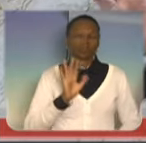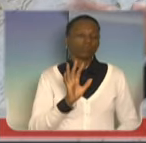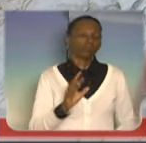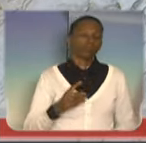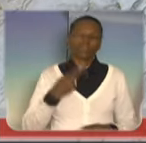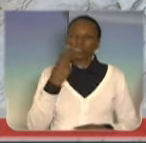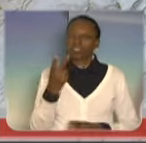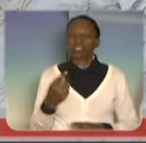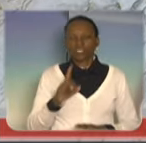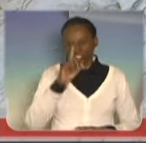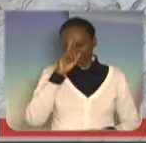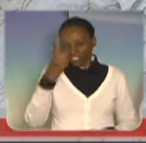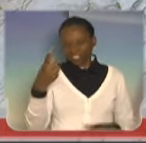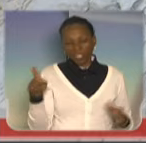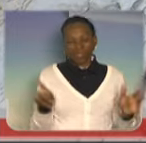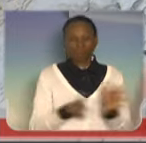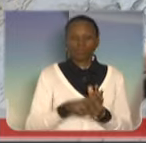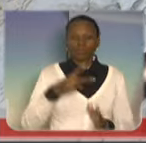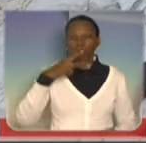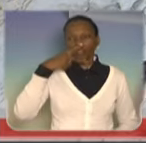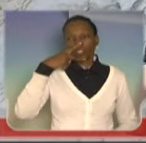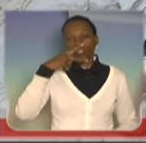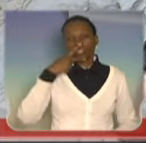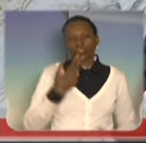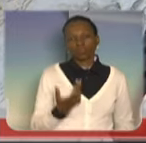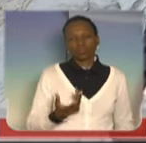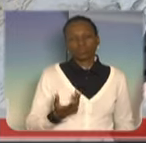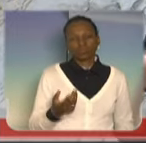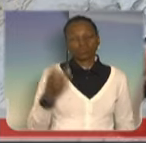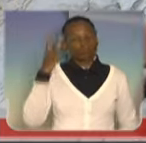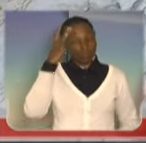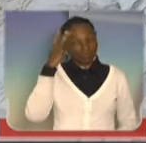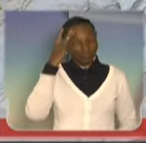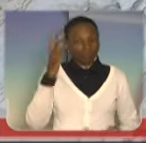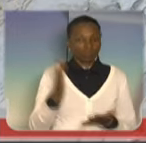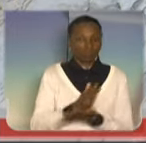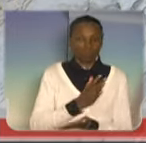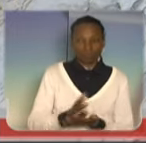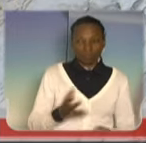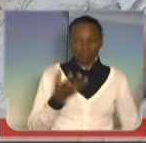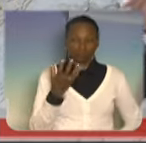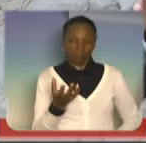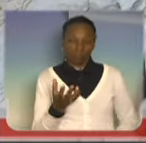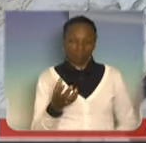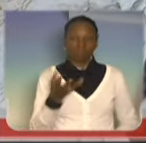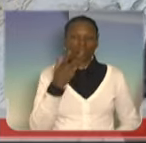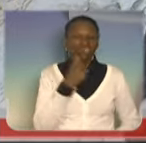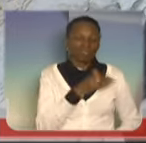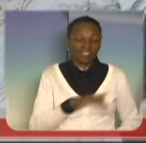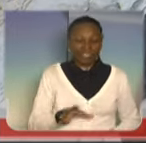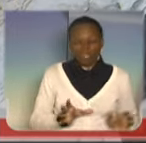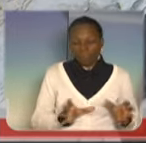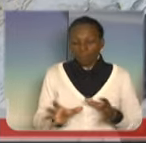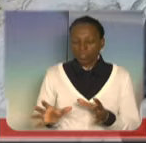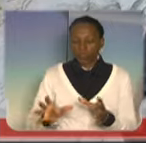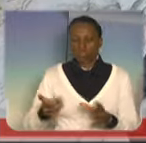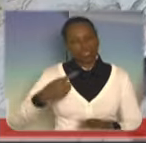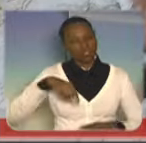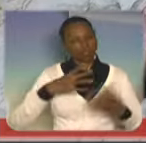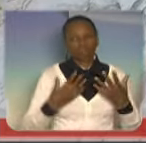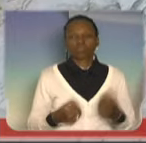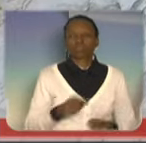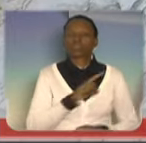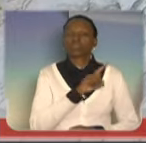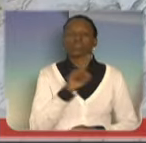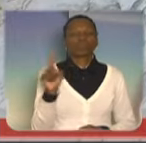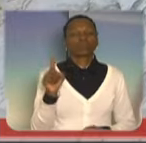acho que isso é feito por pessoas que querem usar essas crianças, esses jovens, como massa de manobra. E é isso que nós não devemos permitir. Nós não